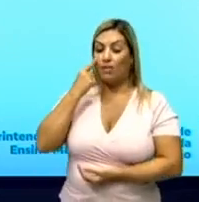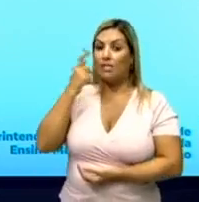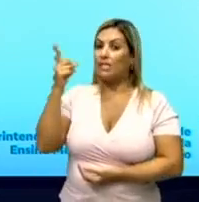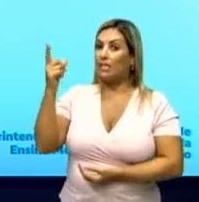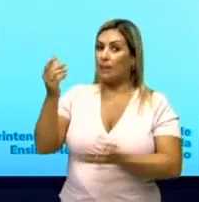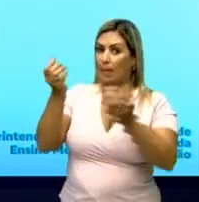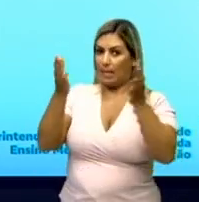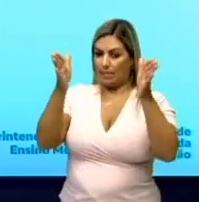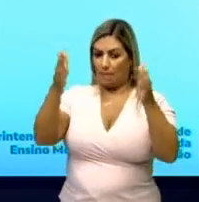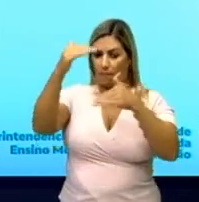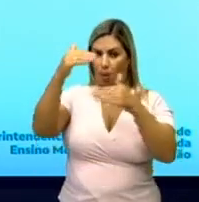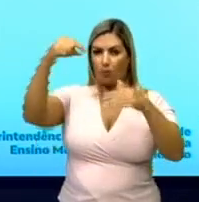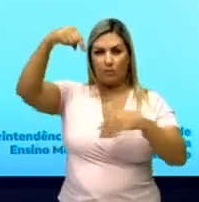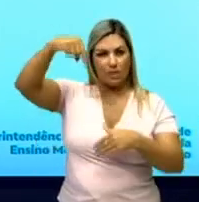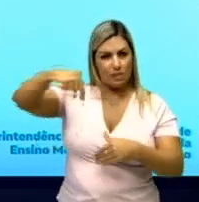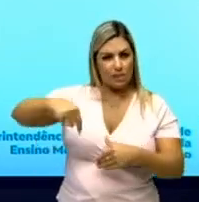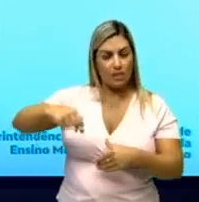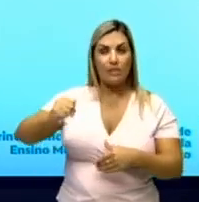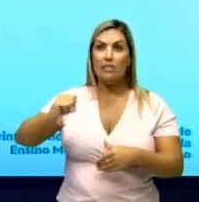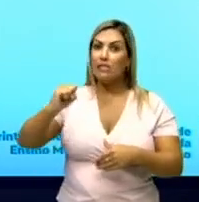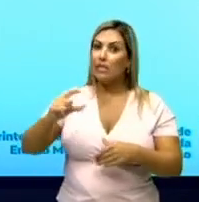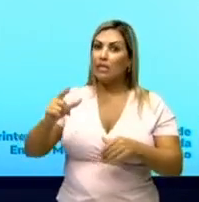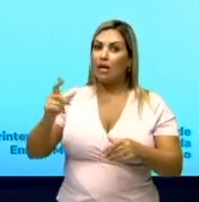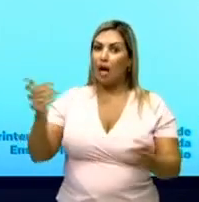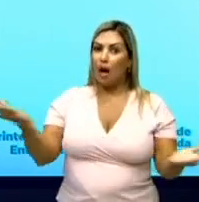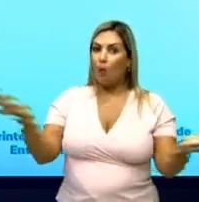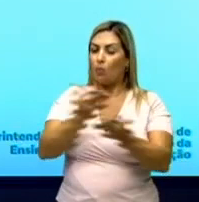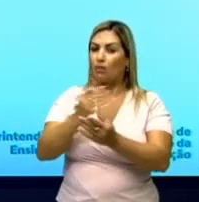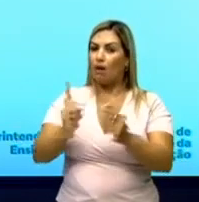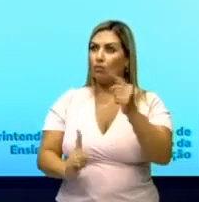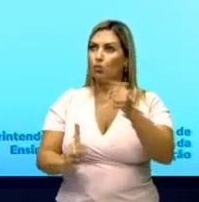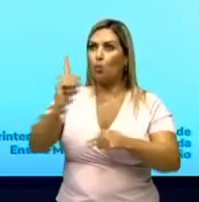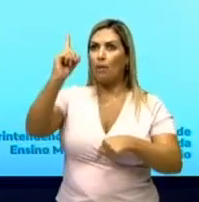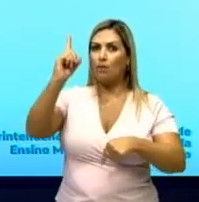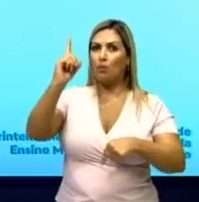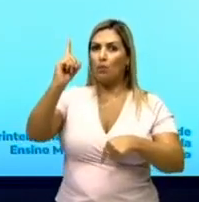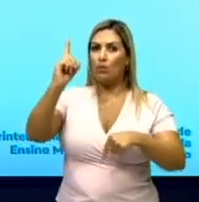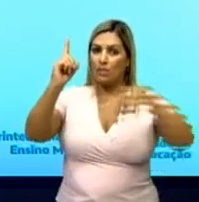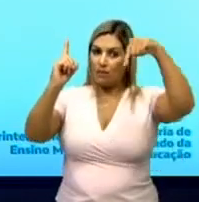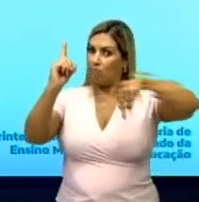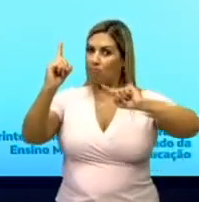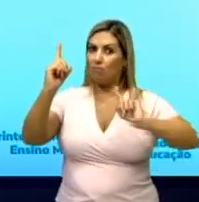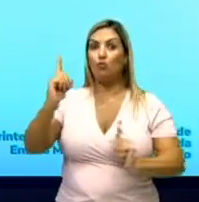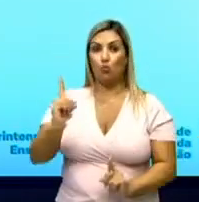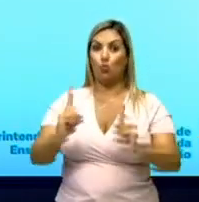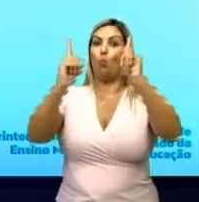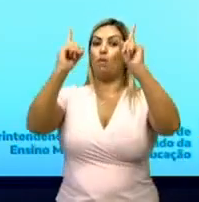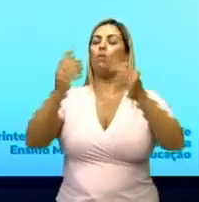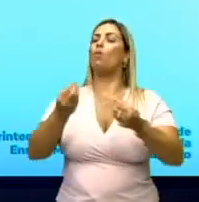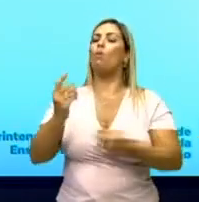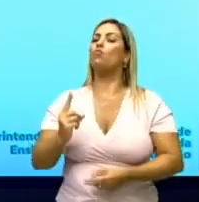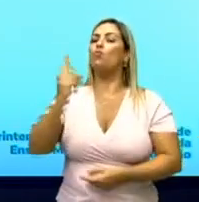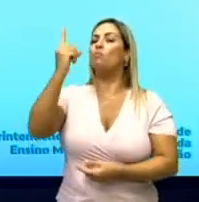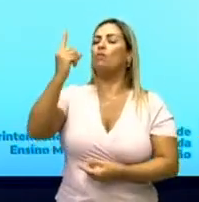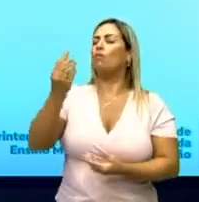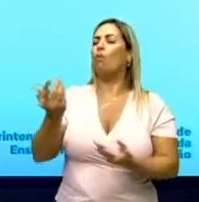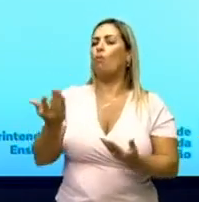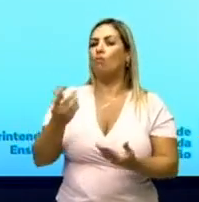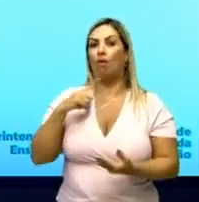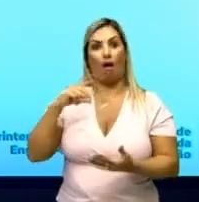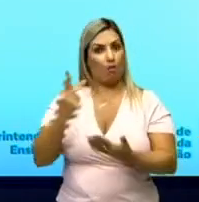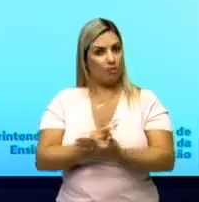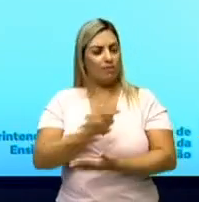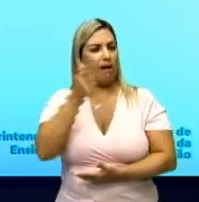corpo, ao invés de ele estar descendo, ele estivesse subindo. O meu deslocamento fosse para cima. O que ia acontecer, pessoal?